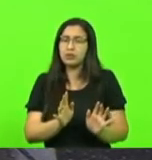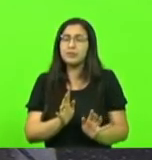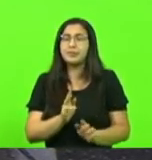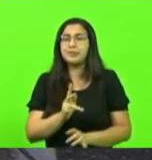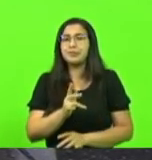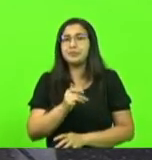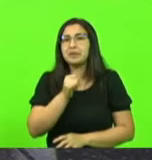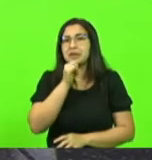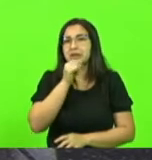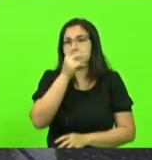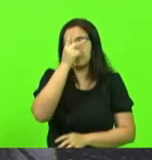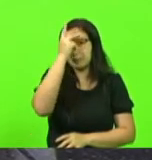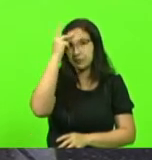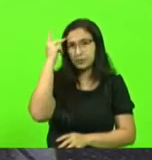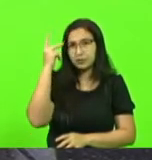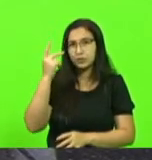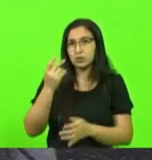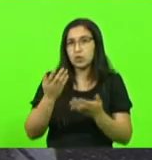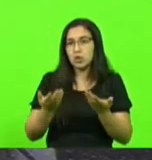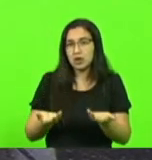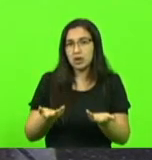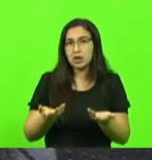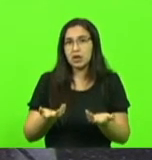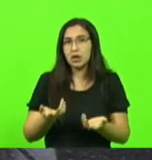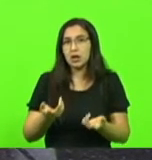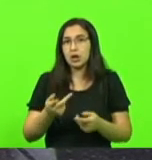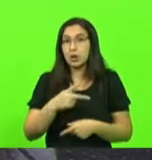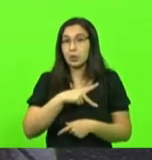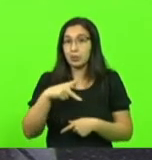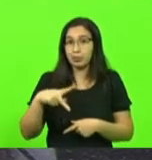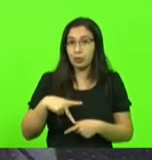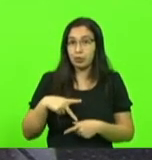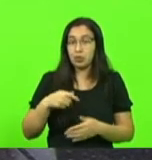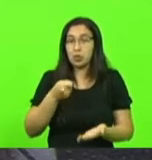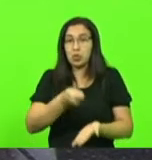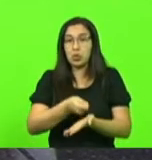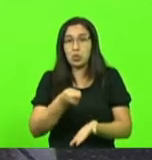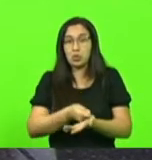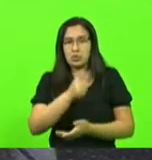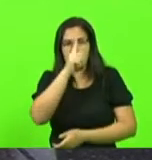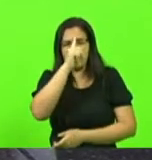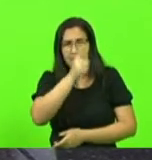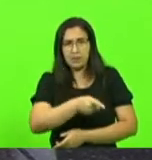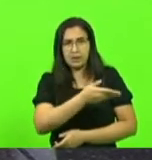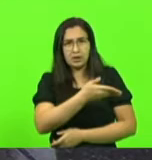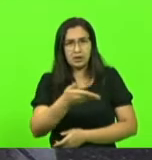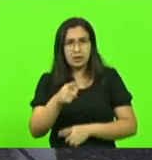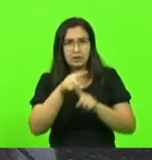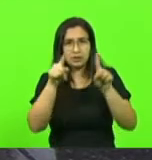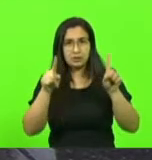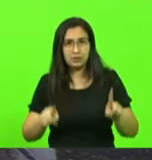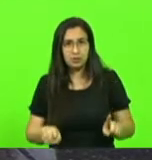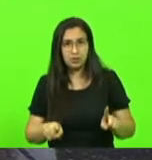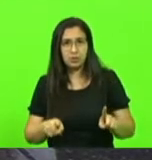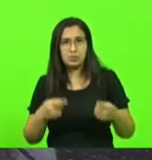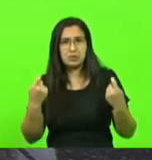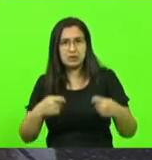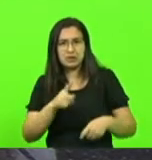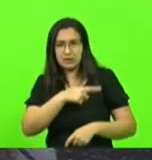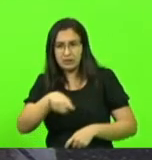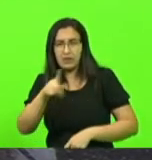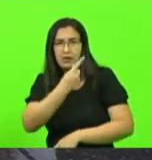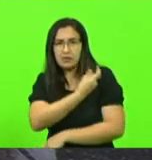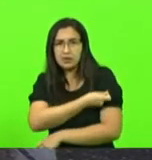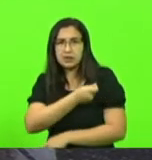ente público que obrigar o servidor ou o seu funcionário a se vacinar e, se tiver algum